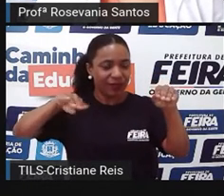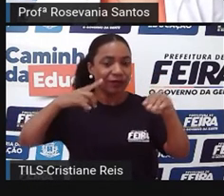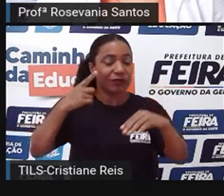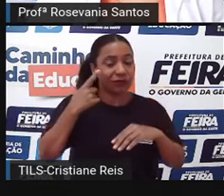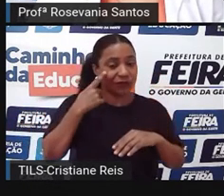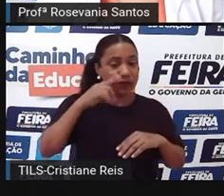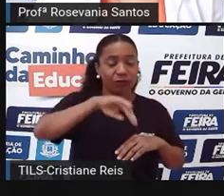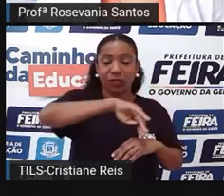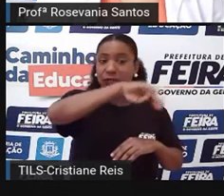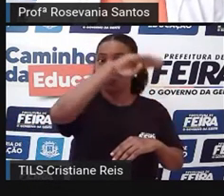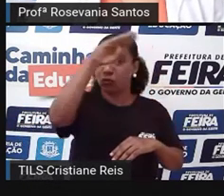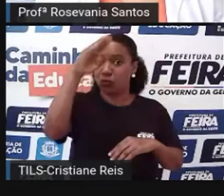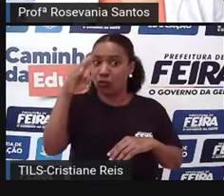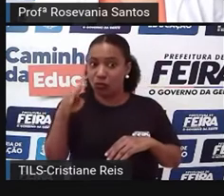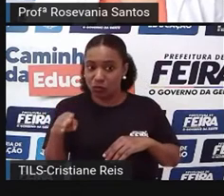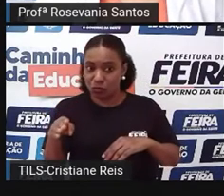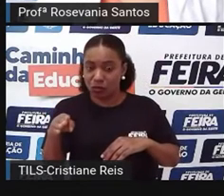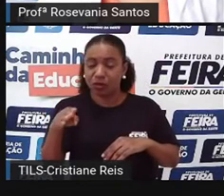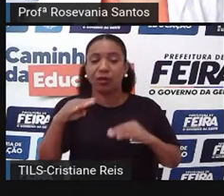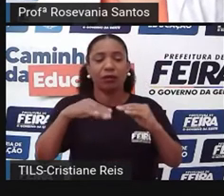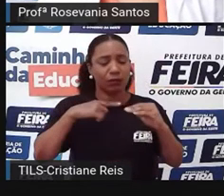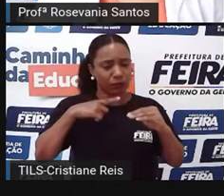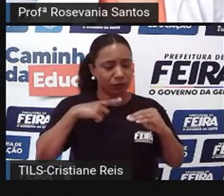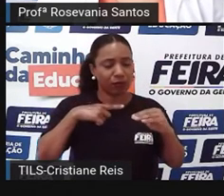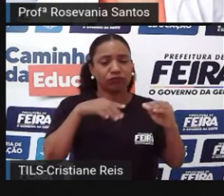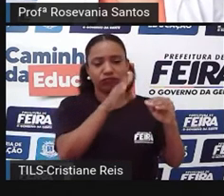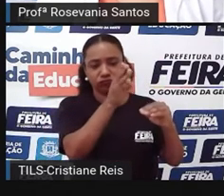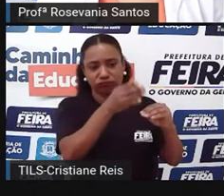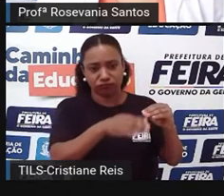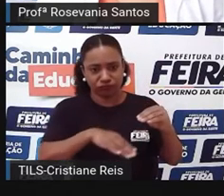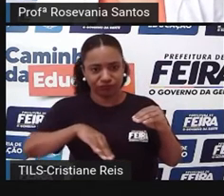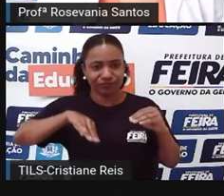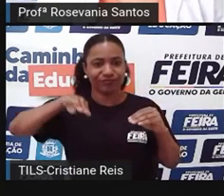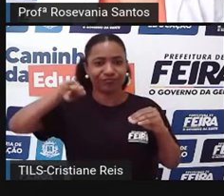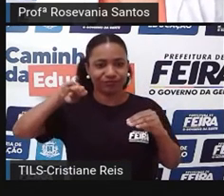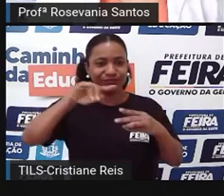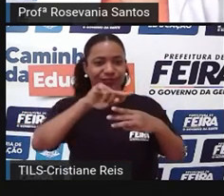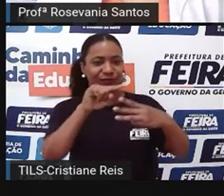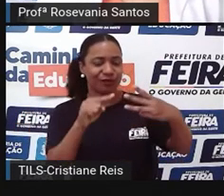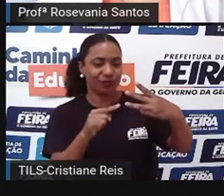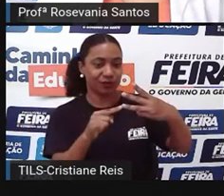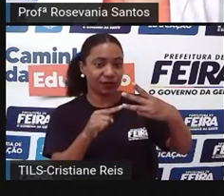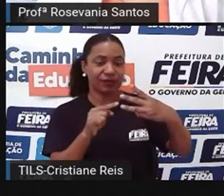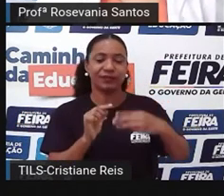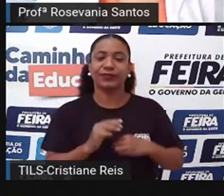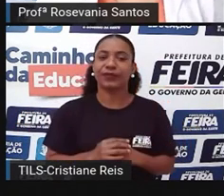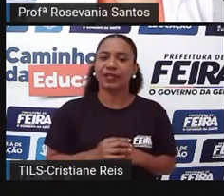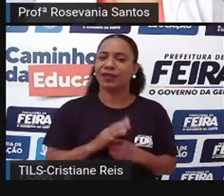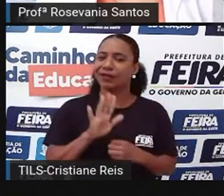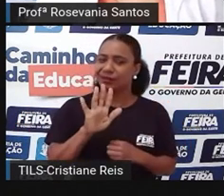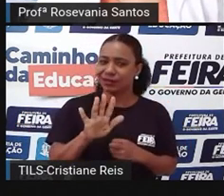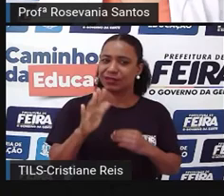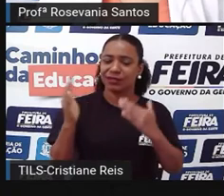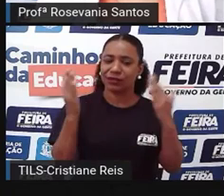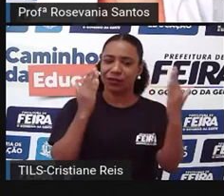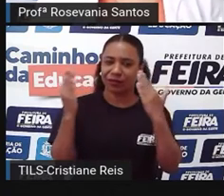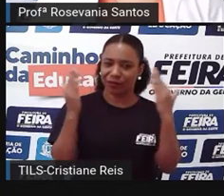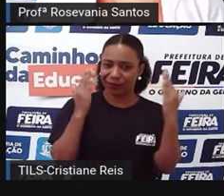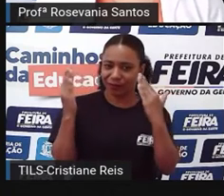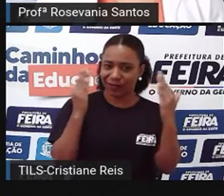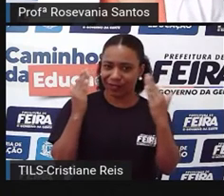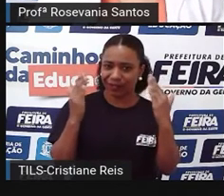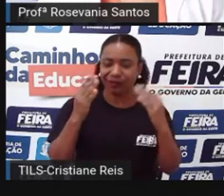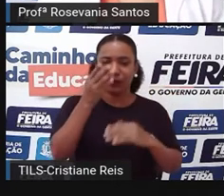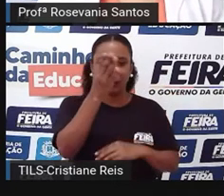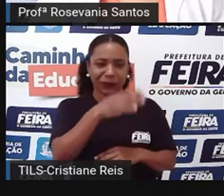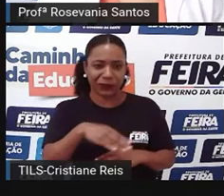e áreas aqui, né, rebaixadas ao lado, então, quando eu comparo isso com a área vizinha, é área deprimida, é uma área mais